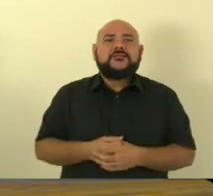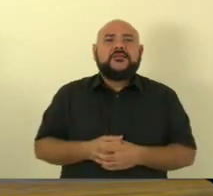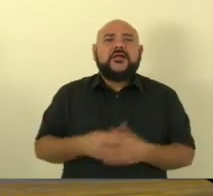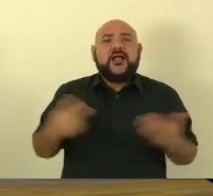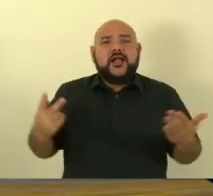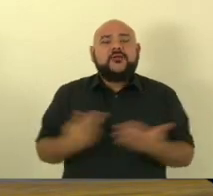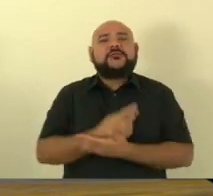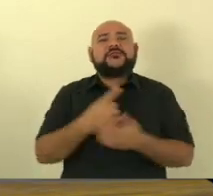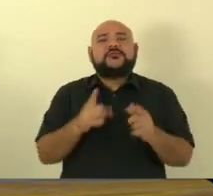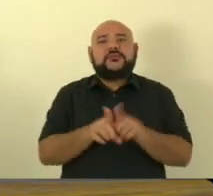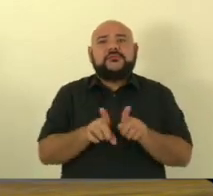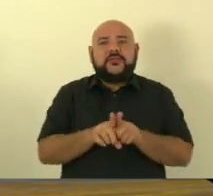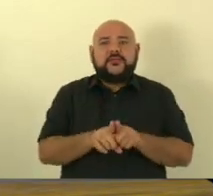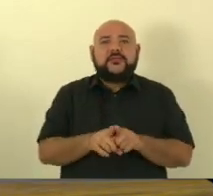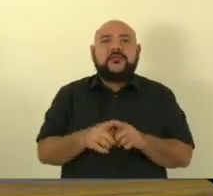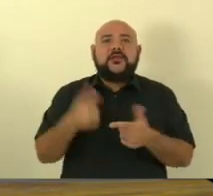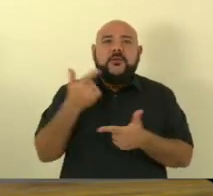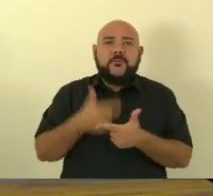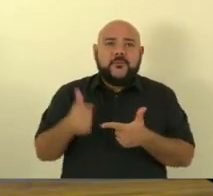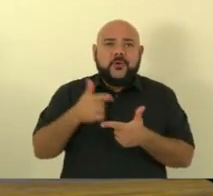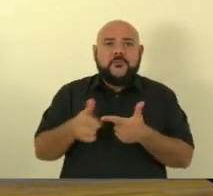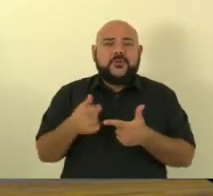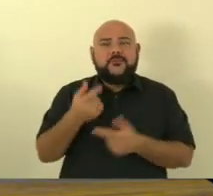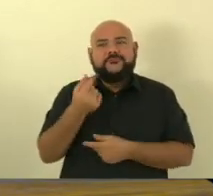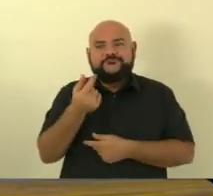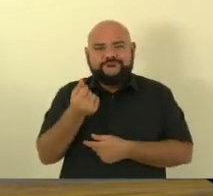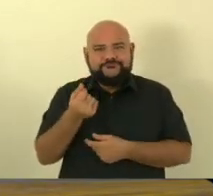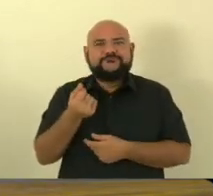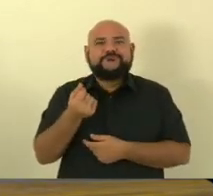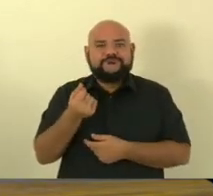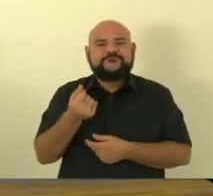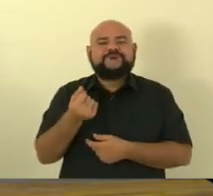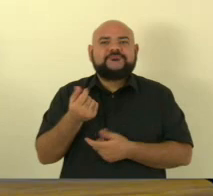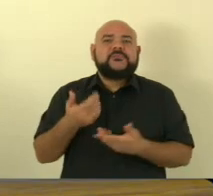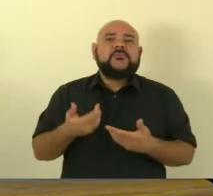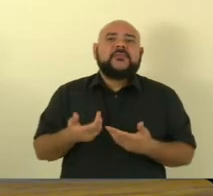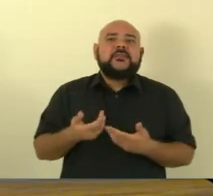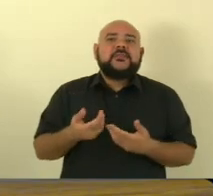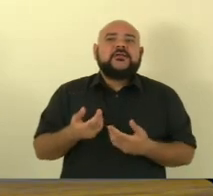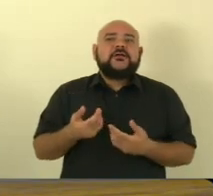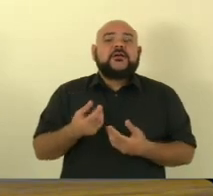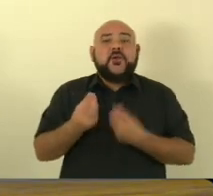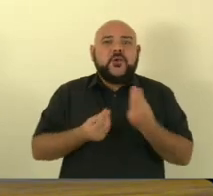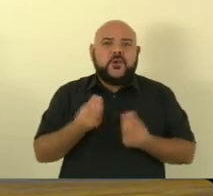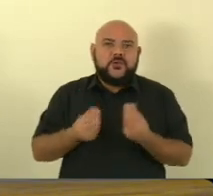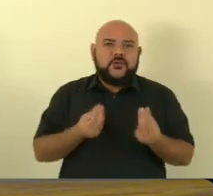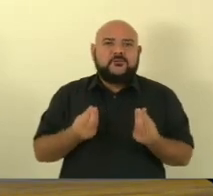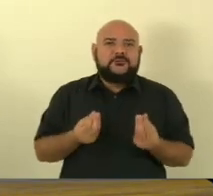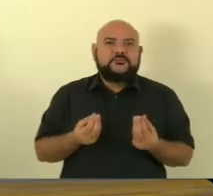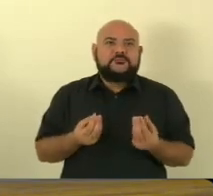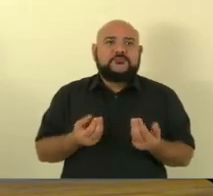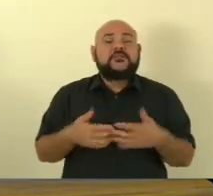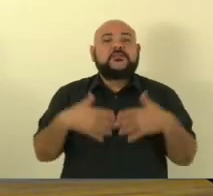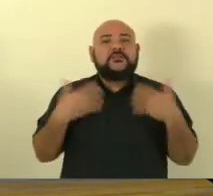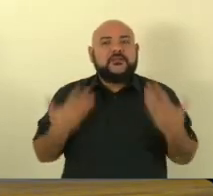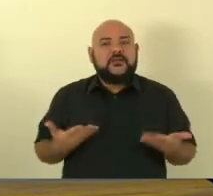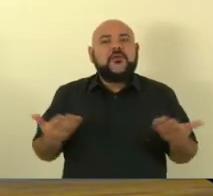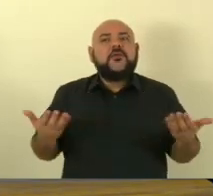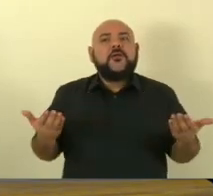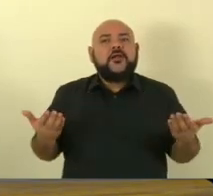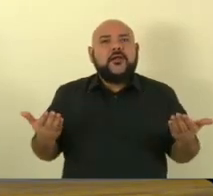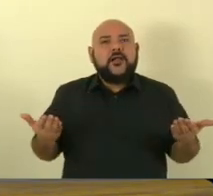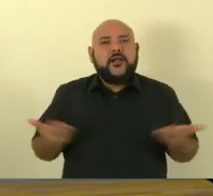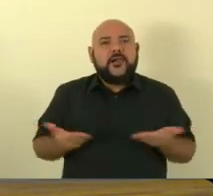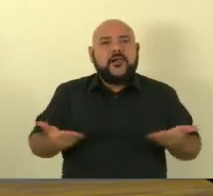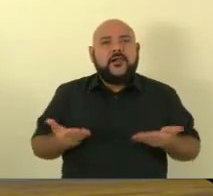um problema econômico no mundo como um todo. E agora eu gostaria de fazer um registro importante sobre o atual